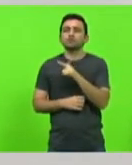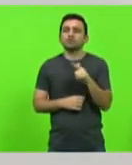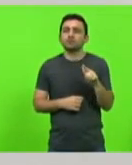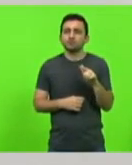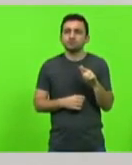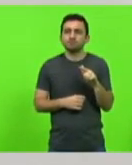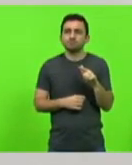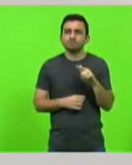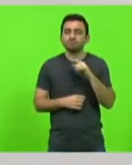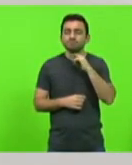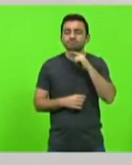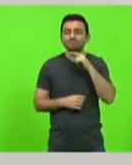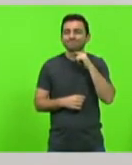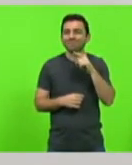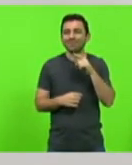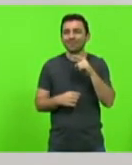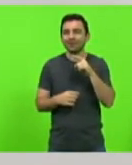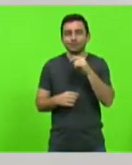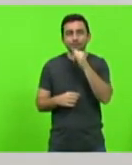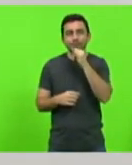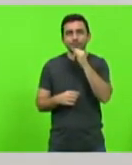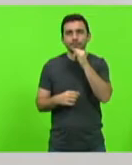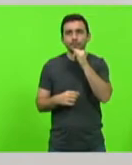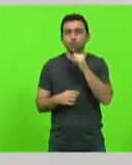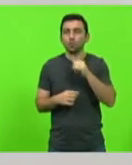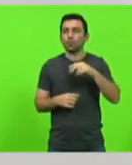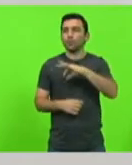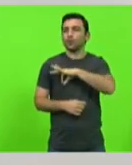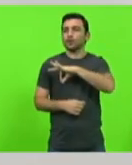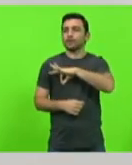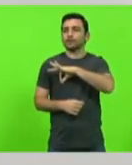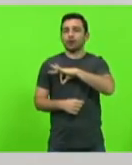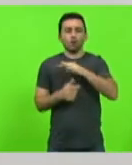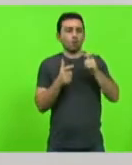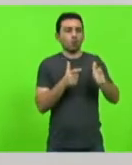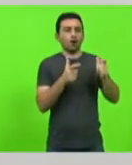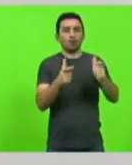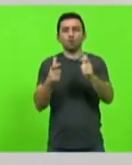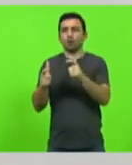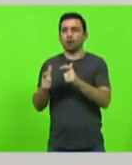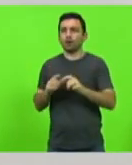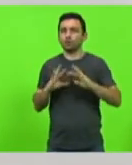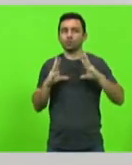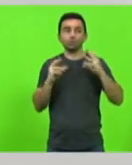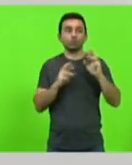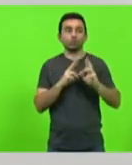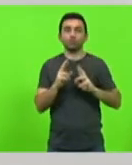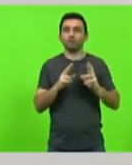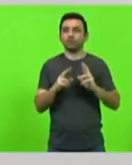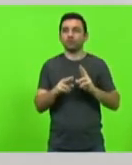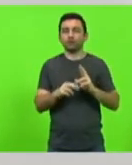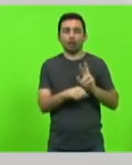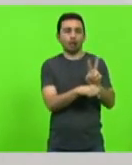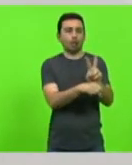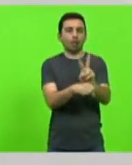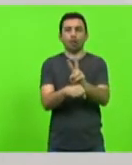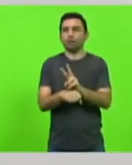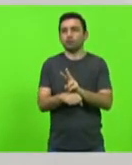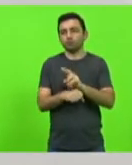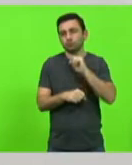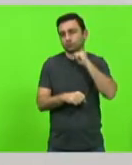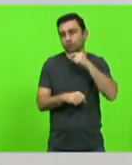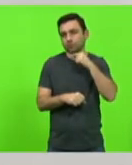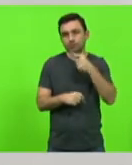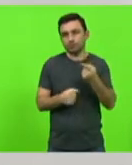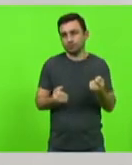estarmos onipresentes com policiais em todas as rodovias, em todas as estruturas. A nossa